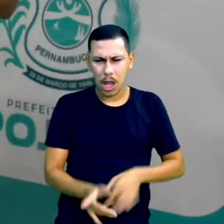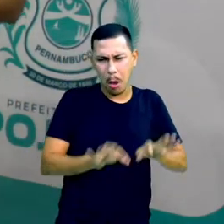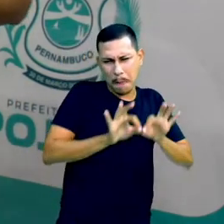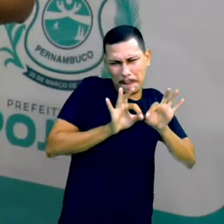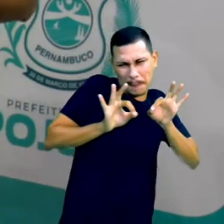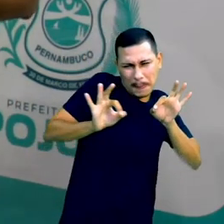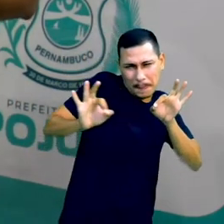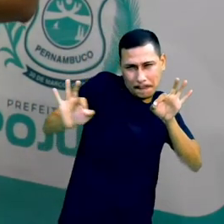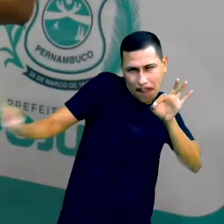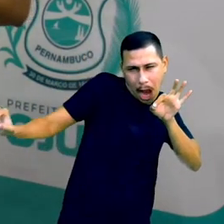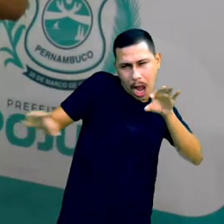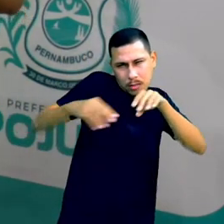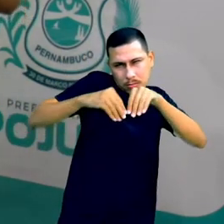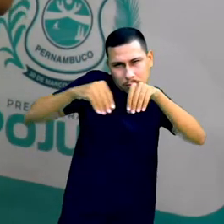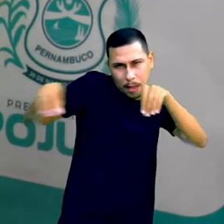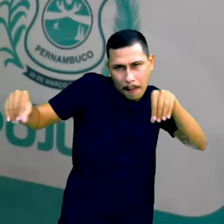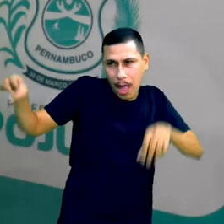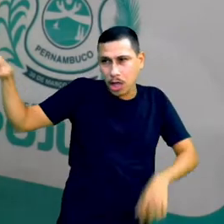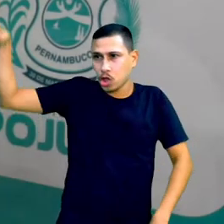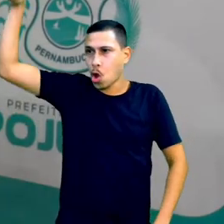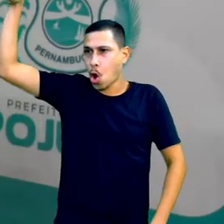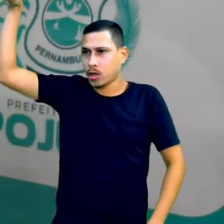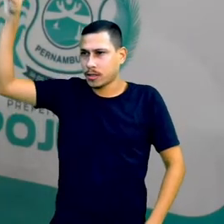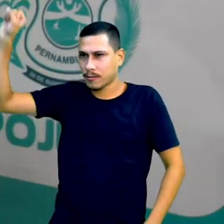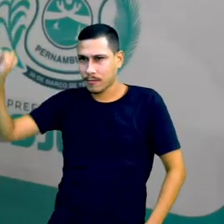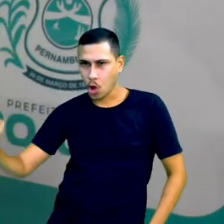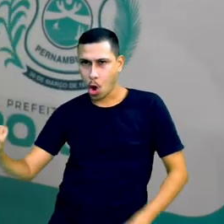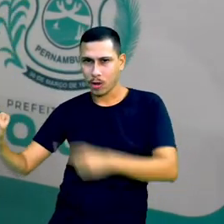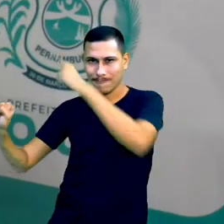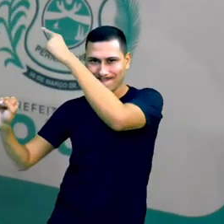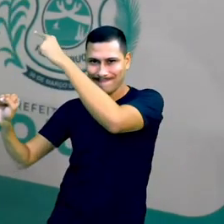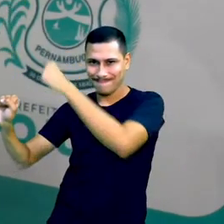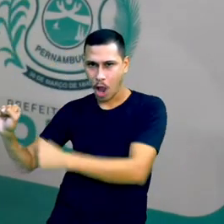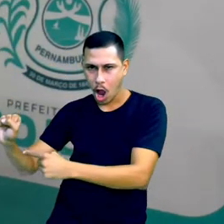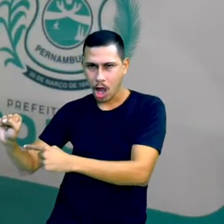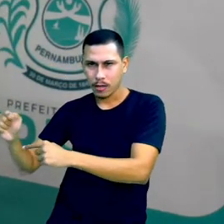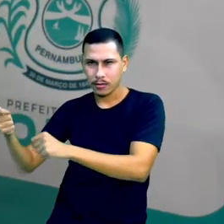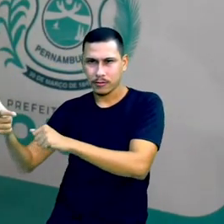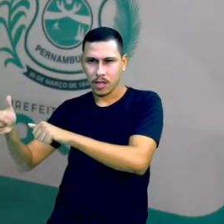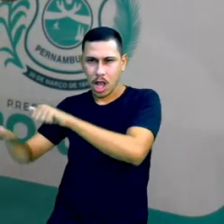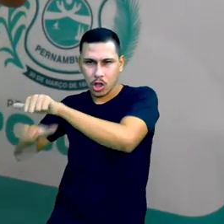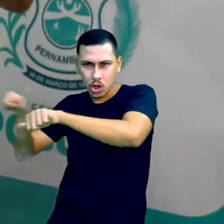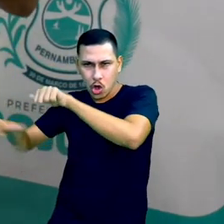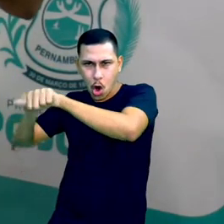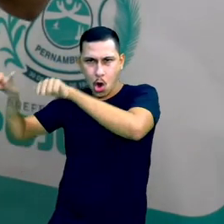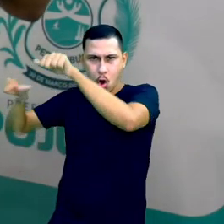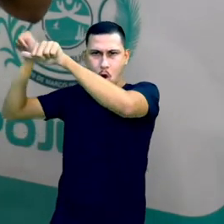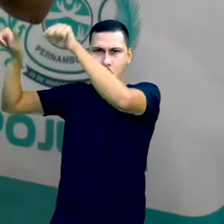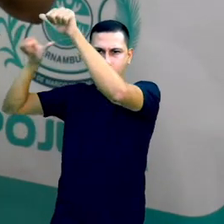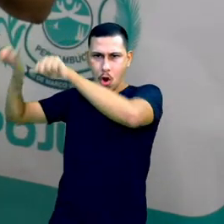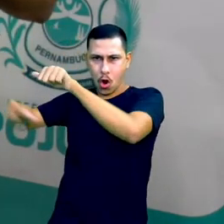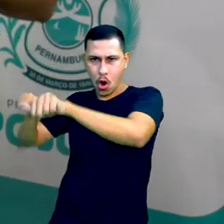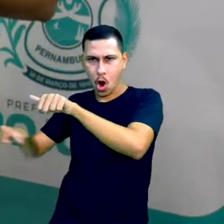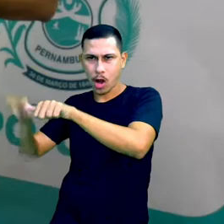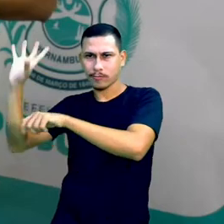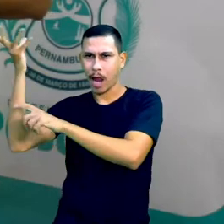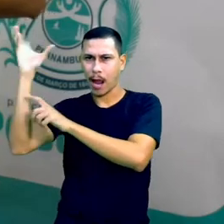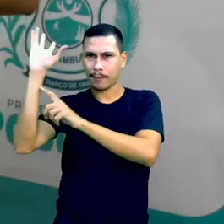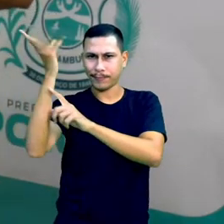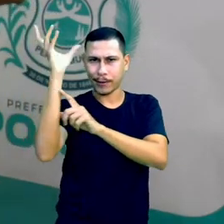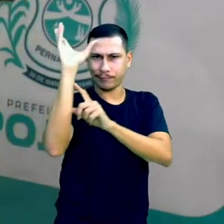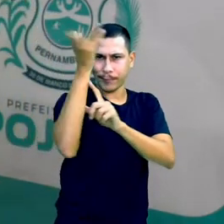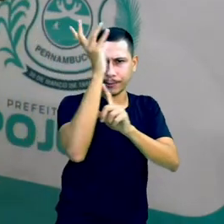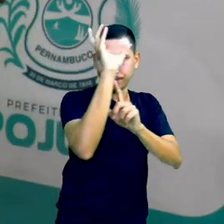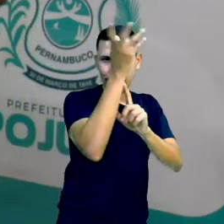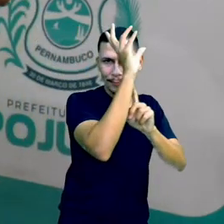muito grande de norte até o sul, a gente tem uma variação aí dos tipos de clima. Como eu falei